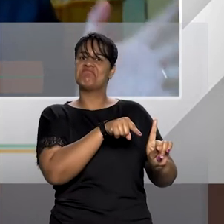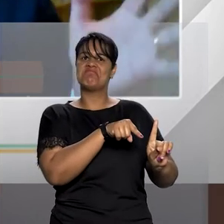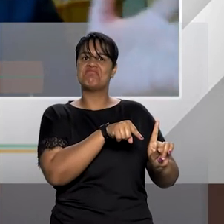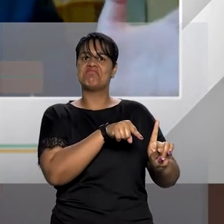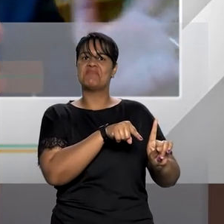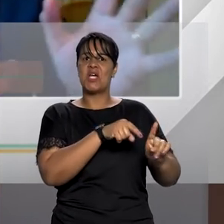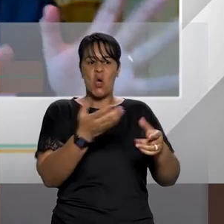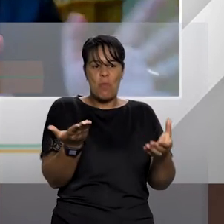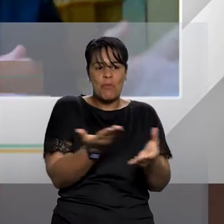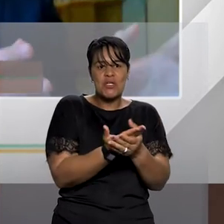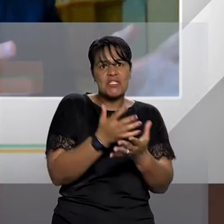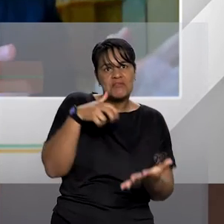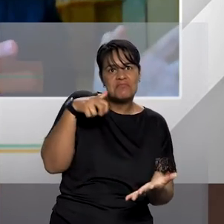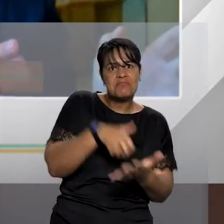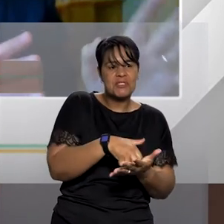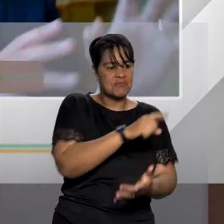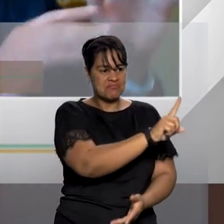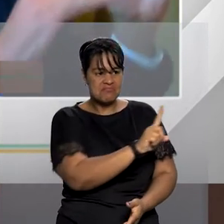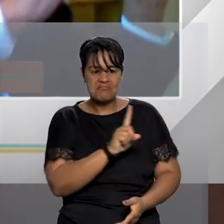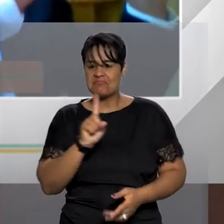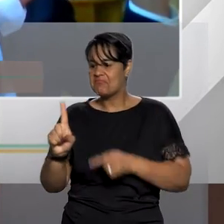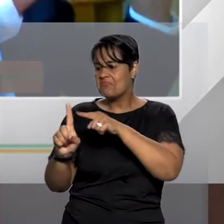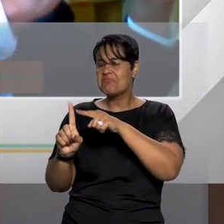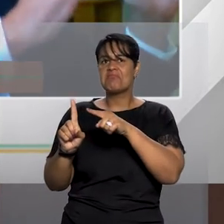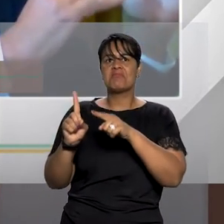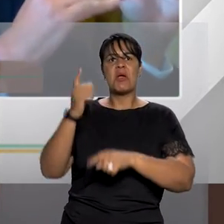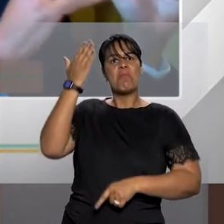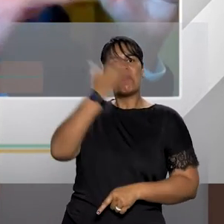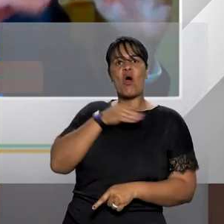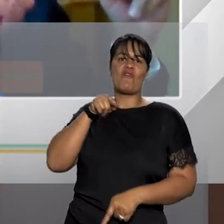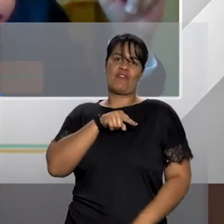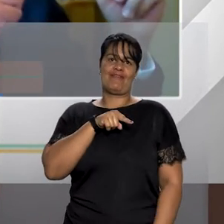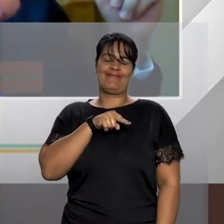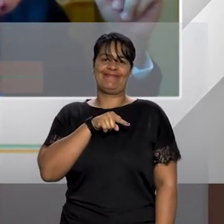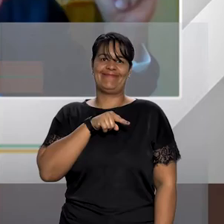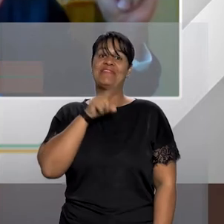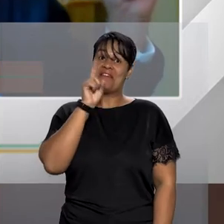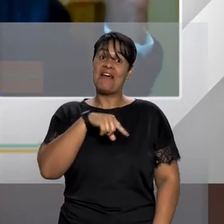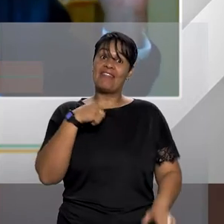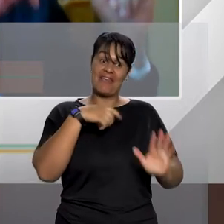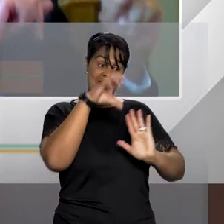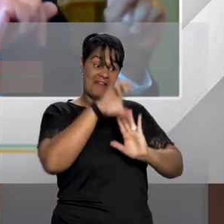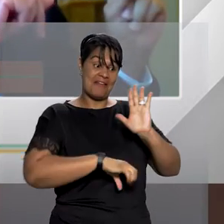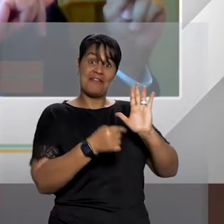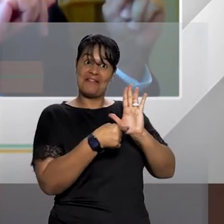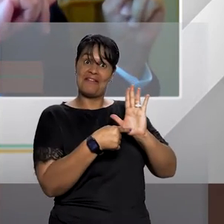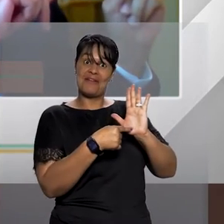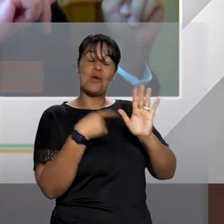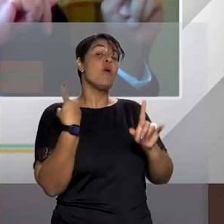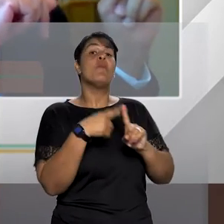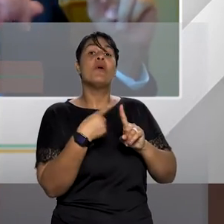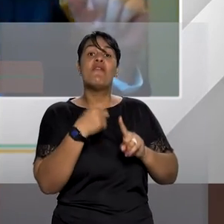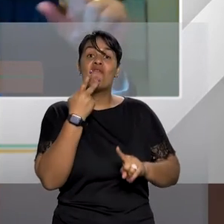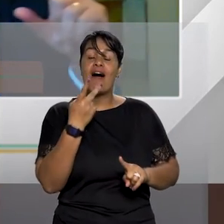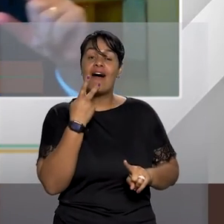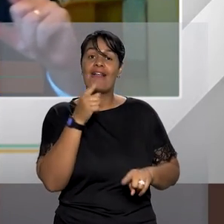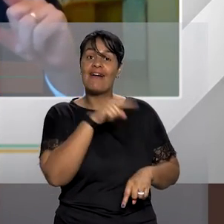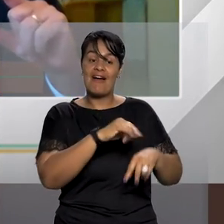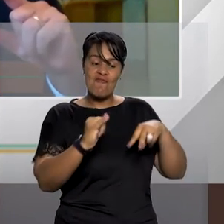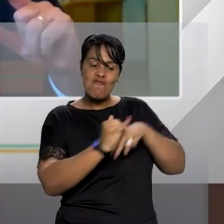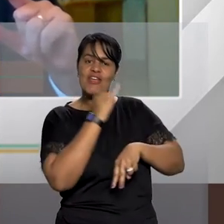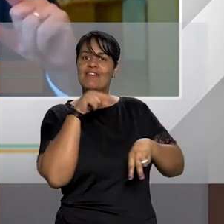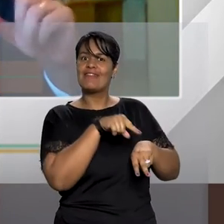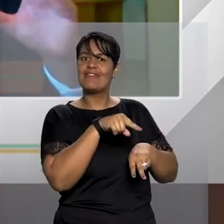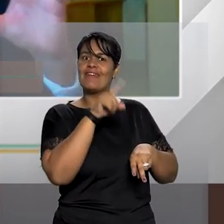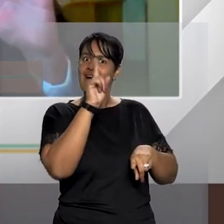processo penal, o seu lugar lá é de fonte de prova. Era o que estava no capítulo lá, que quando a gente fala da vítima no Código de Processo Penal, está lá no